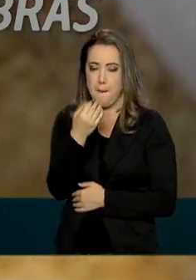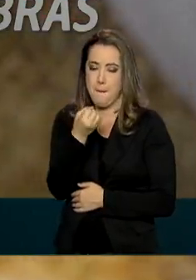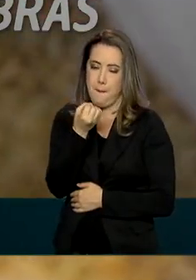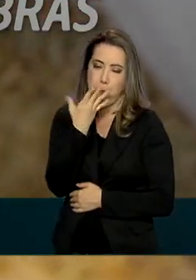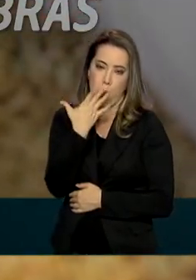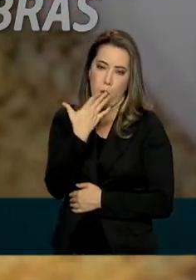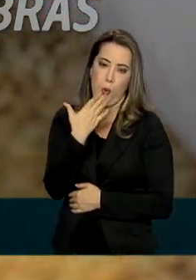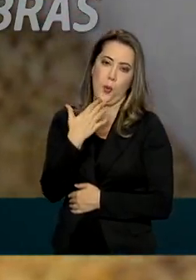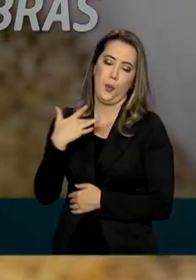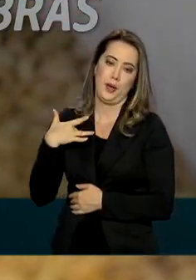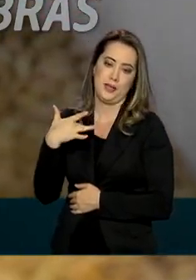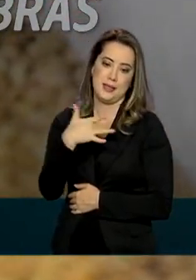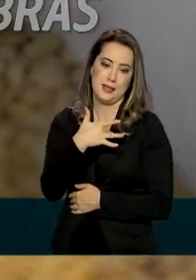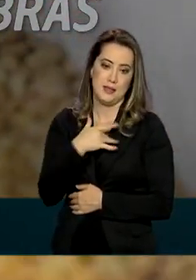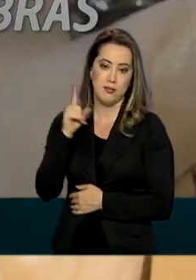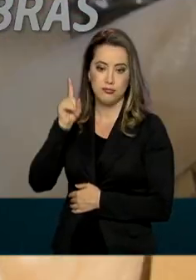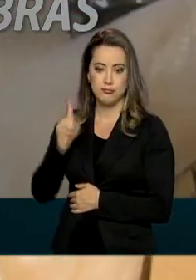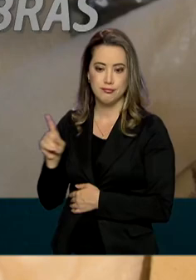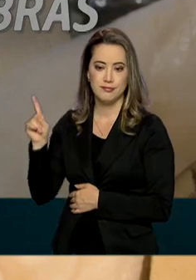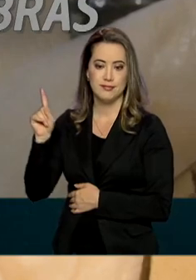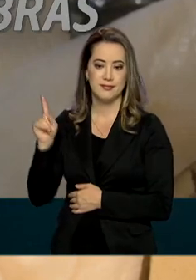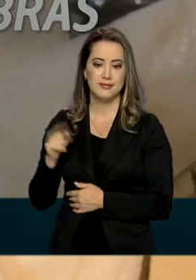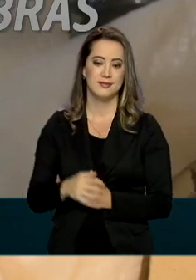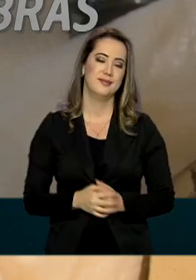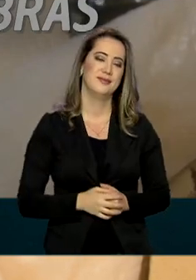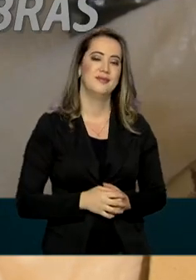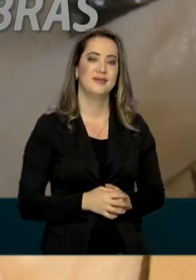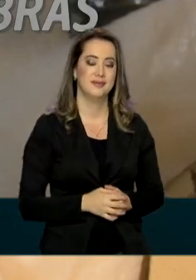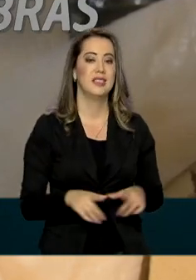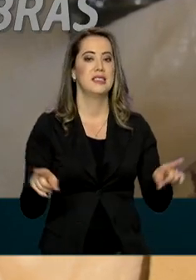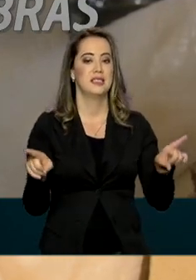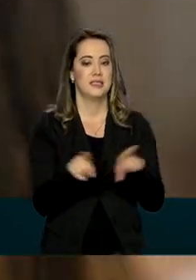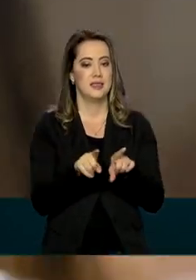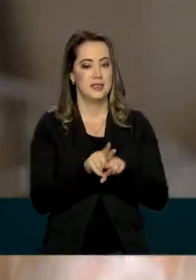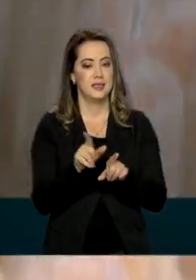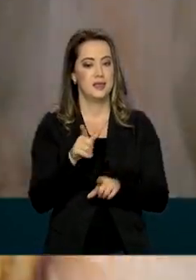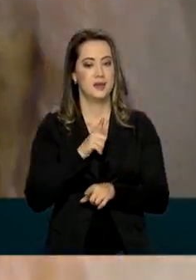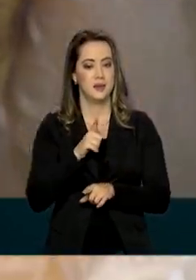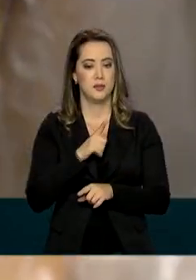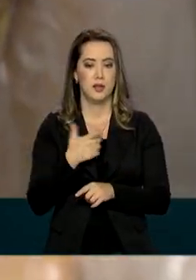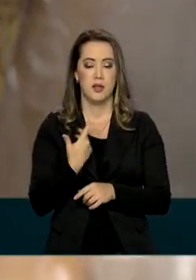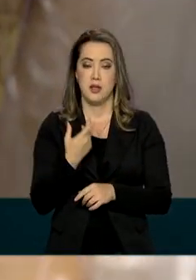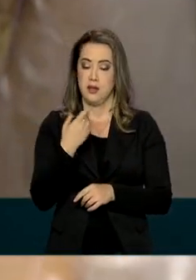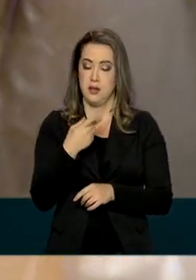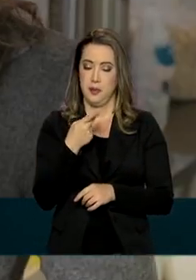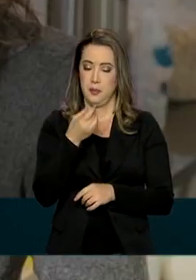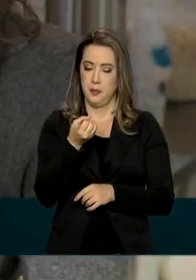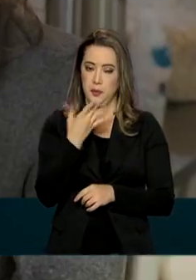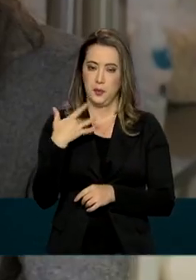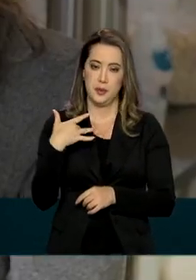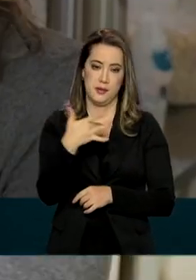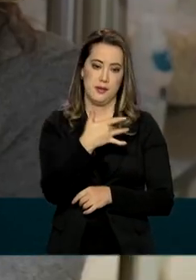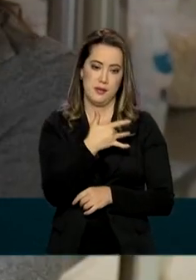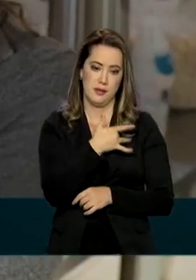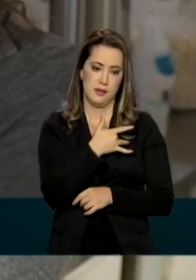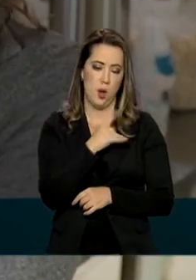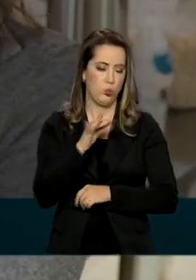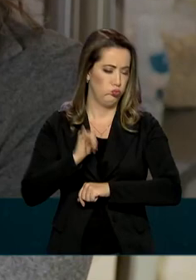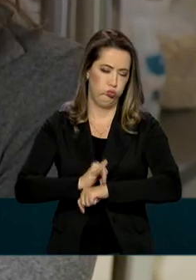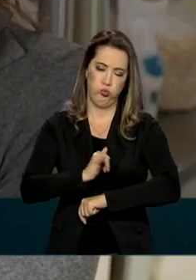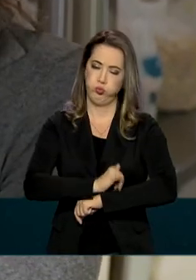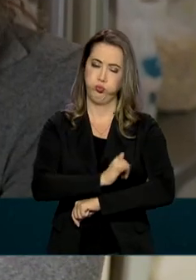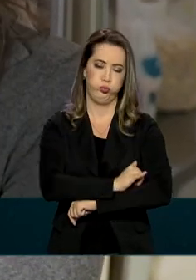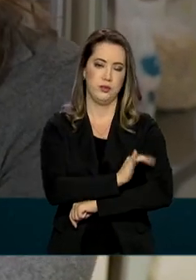potássio, zinco, vitamina e fibra. E ainda por cima, é pouco calórica. Ela também é uma